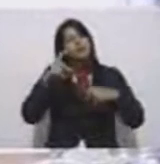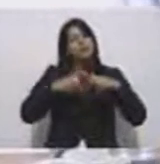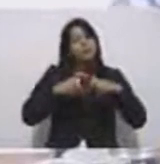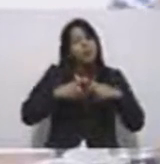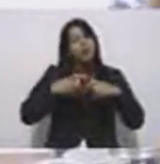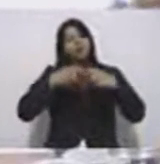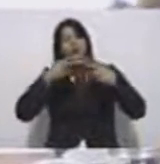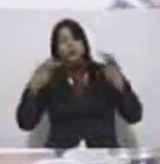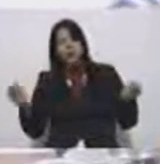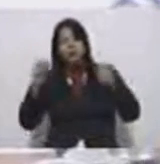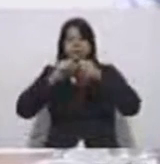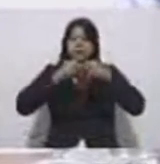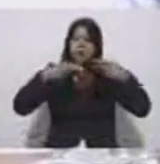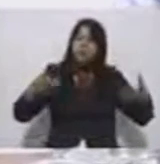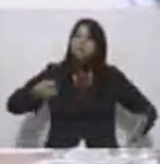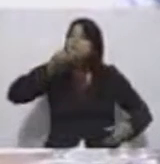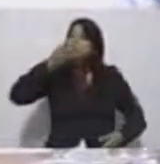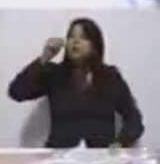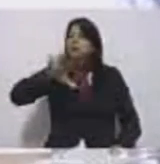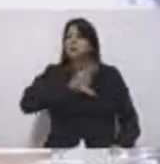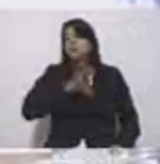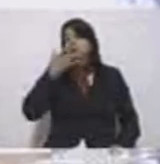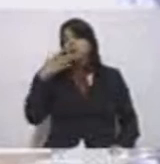no atendimento maior da Santa Casa.